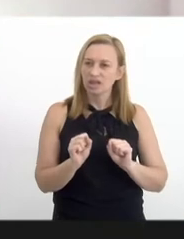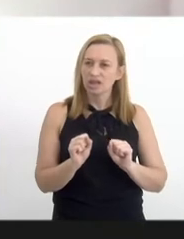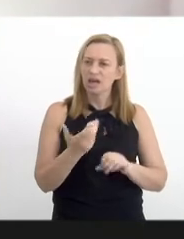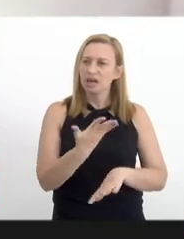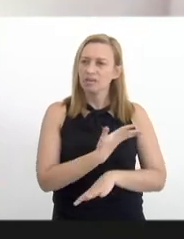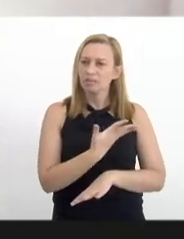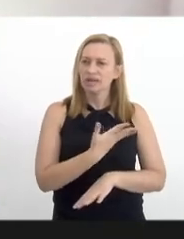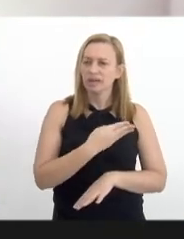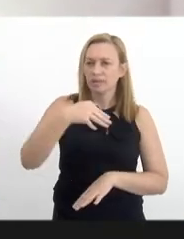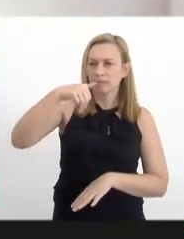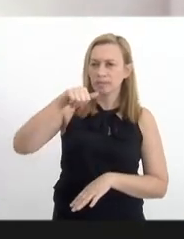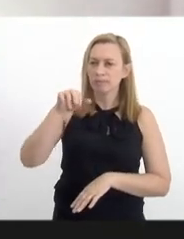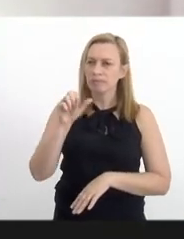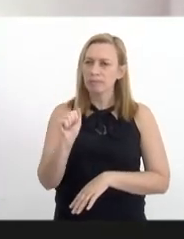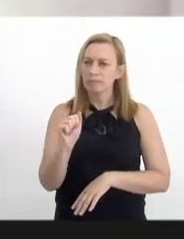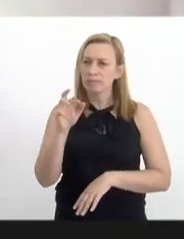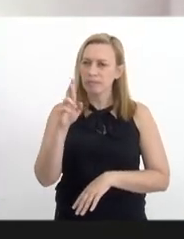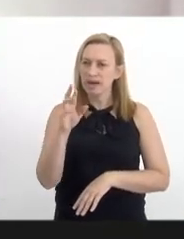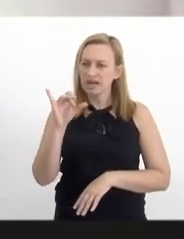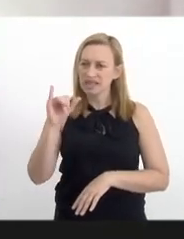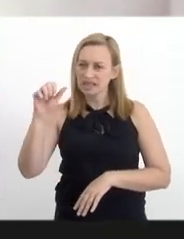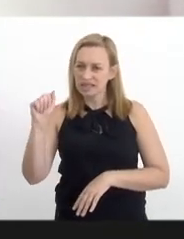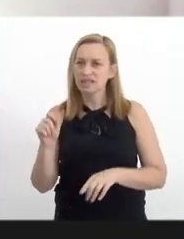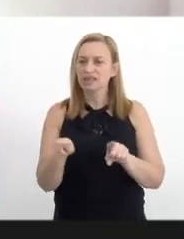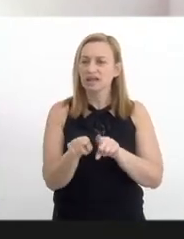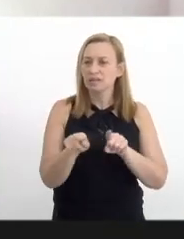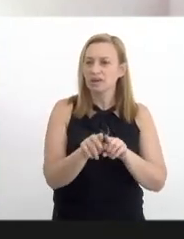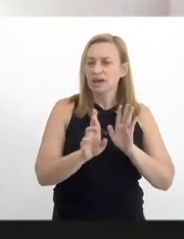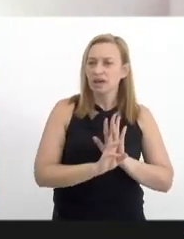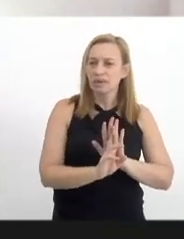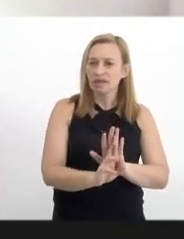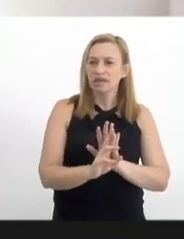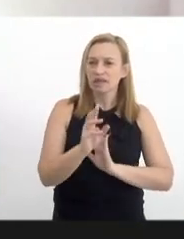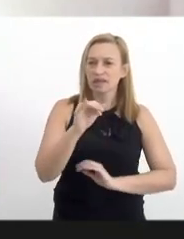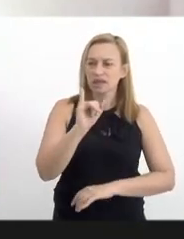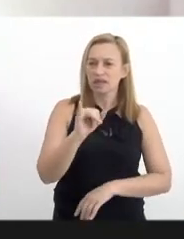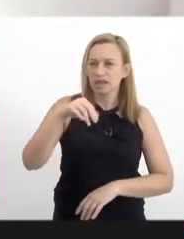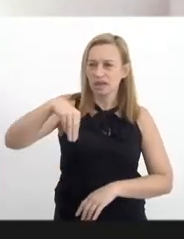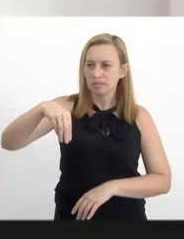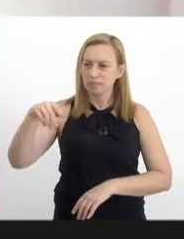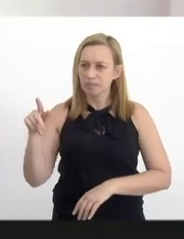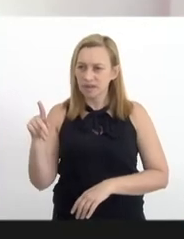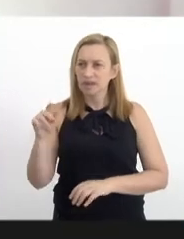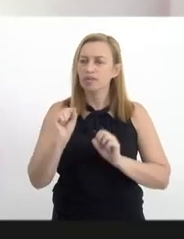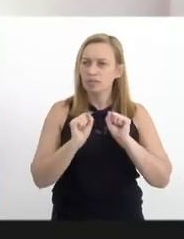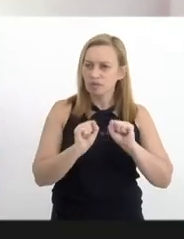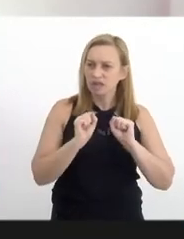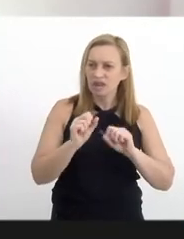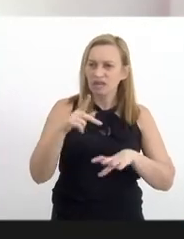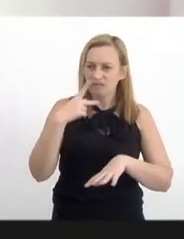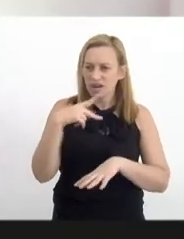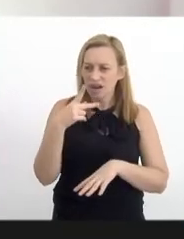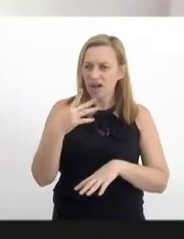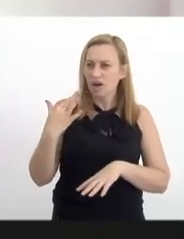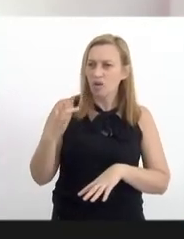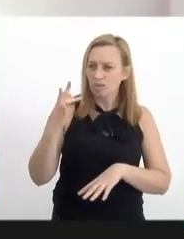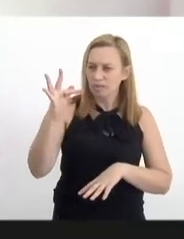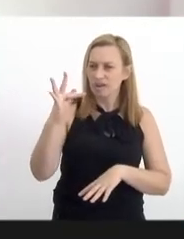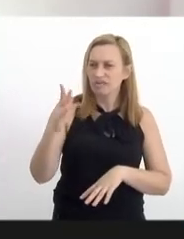colega Márcia Lustosa que também representa o MP se ela puder falar, dar um breve